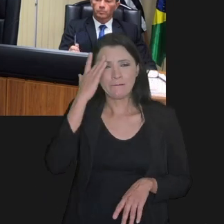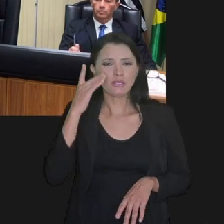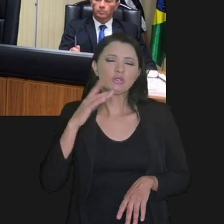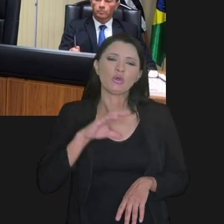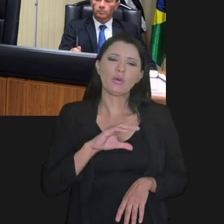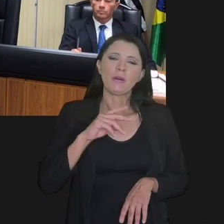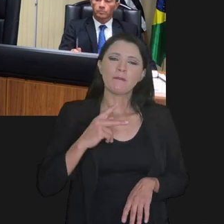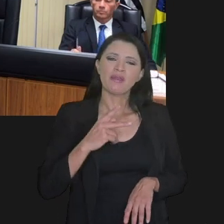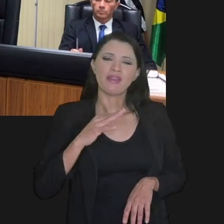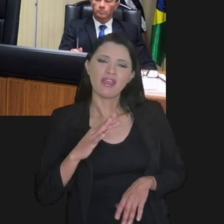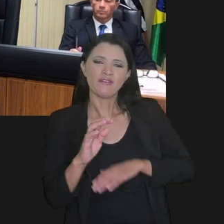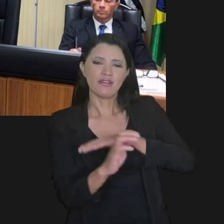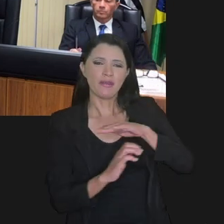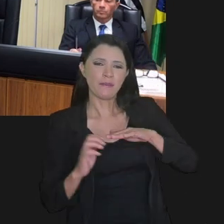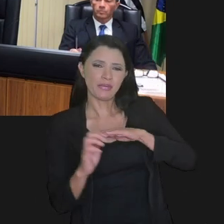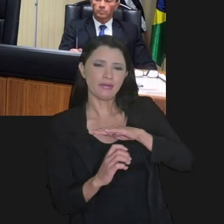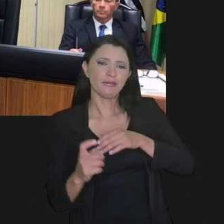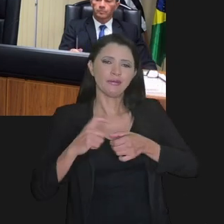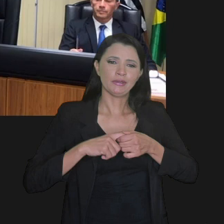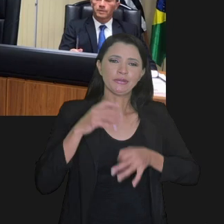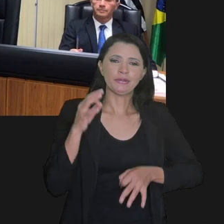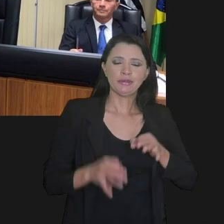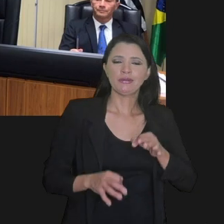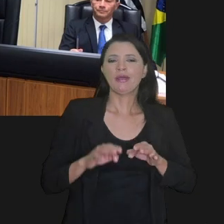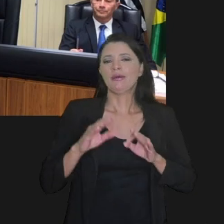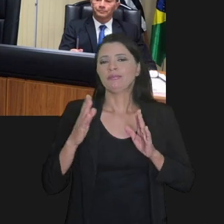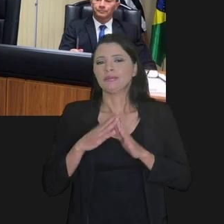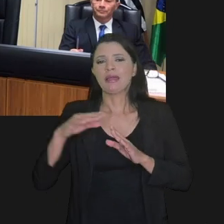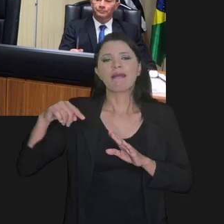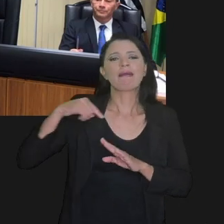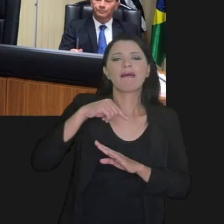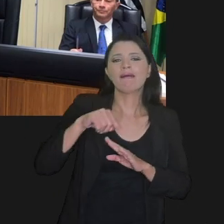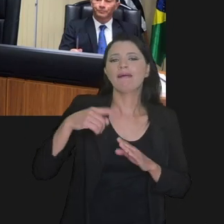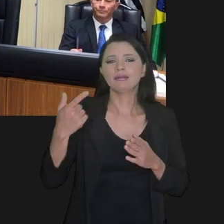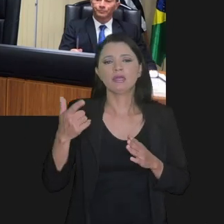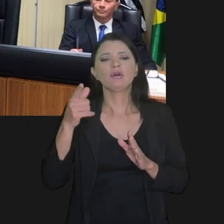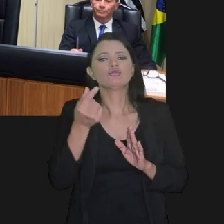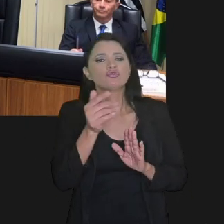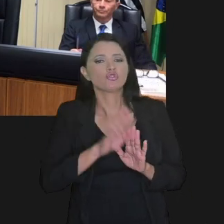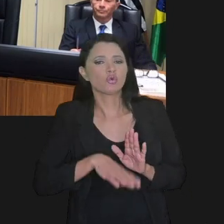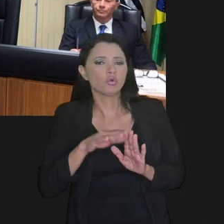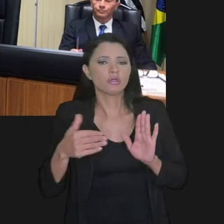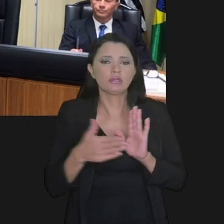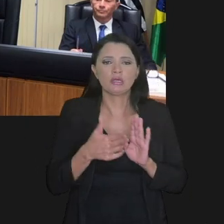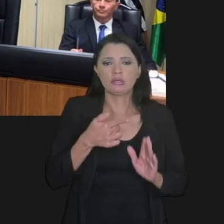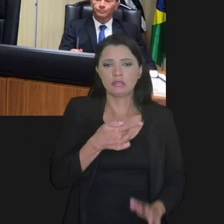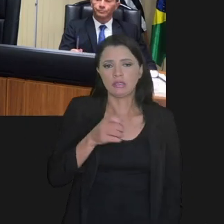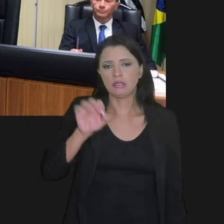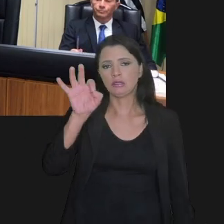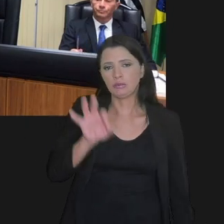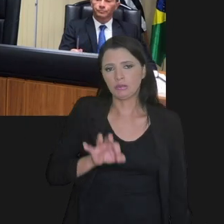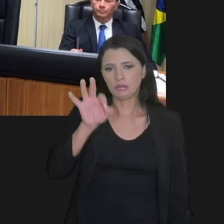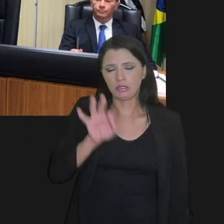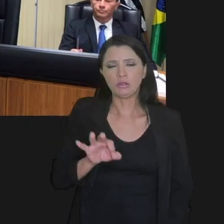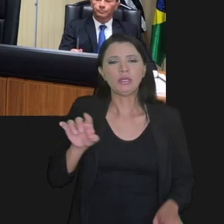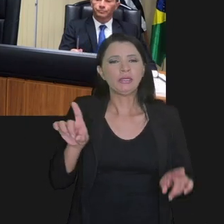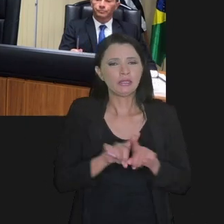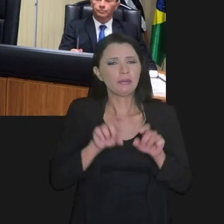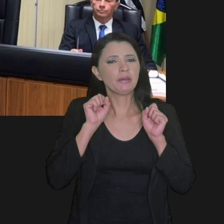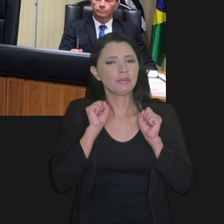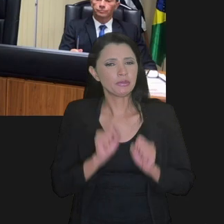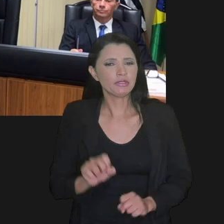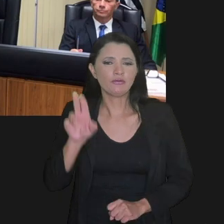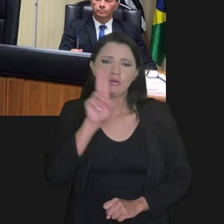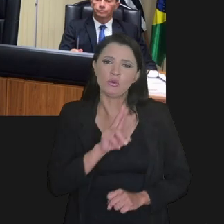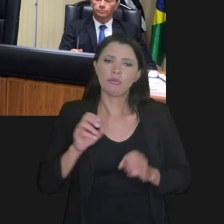diferenciadas, pessoa física, empresa em recuperação judicial, santas casas, enfim, o desconto é de até 70%.